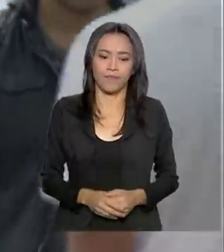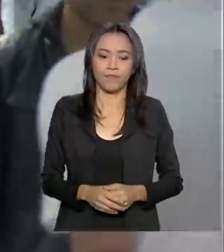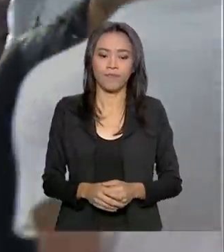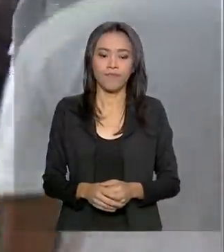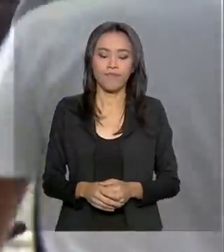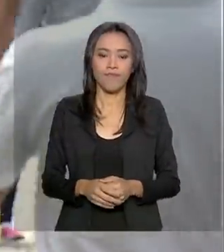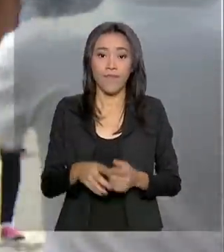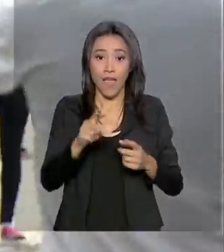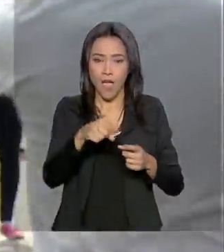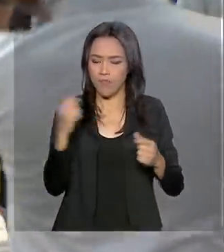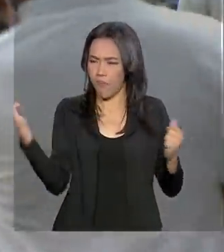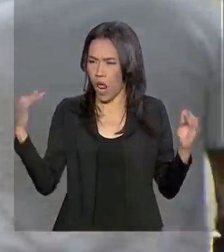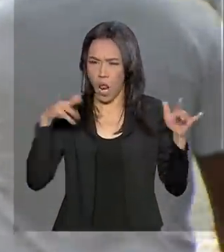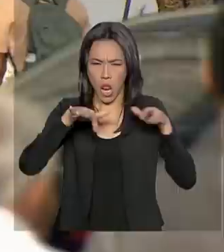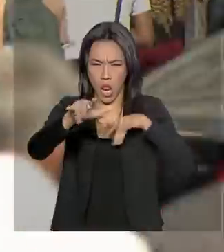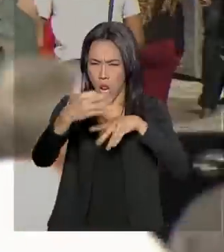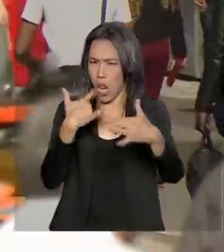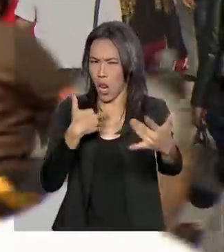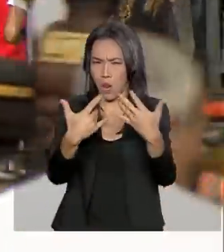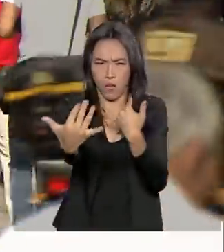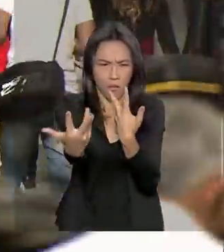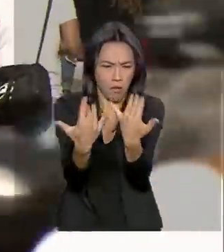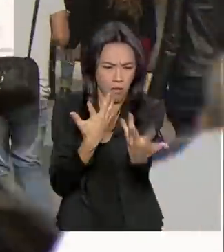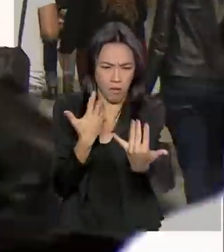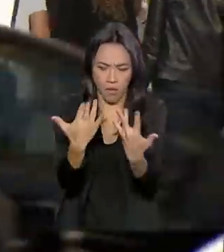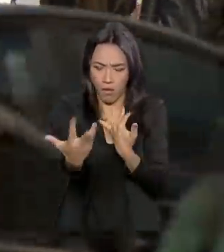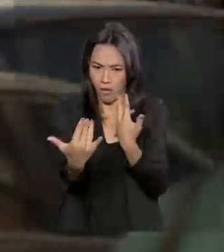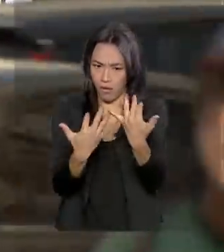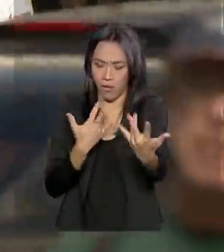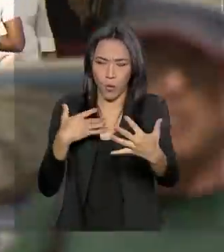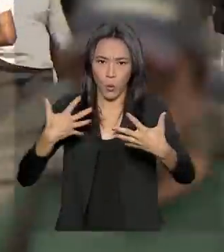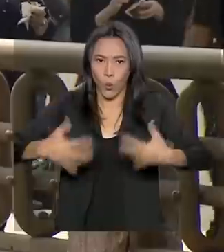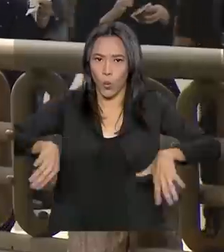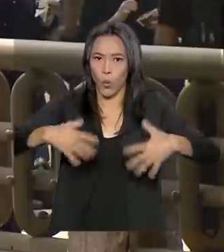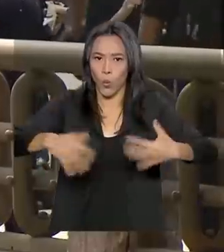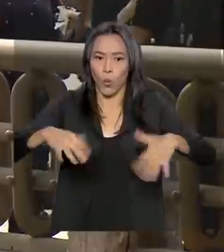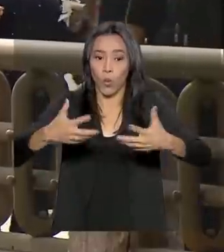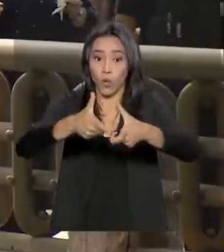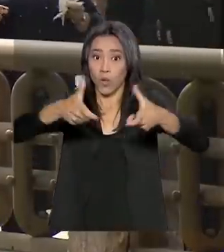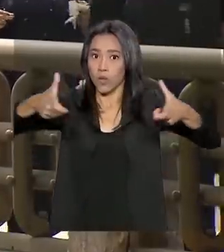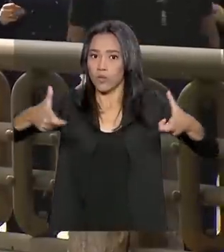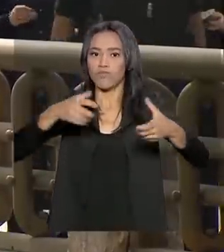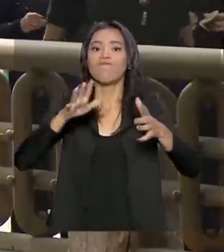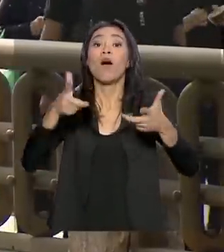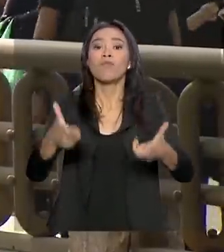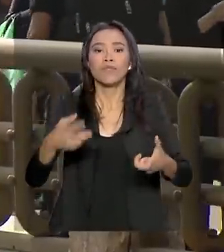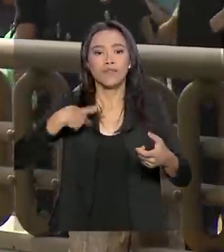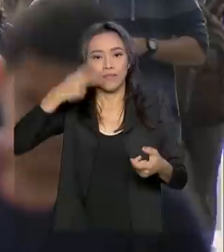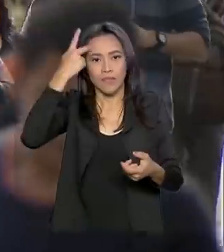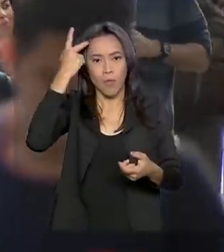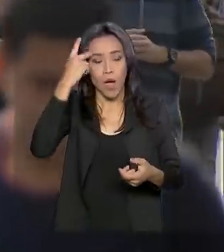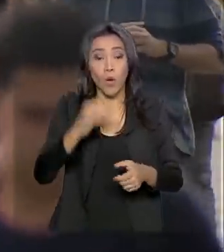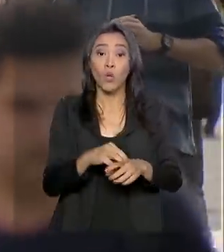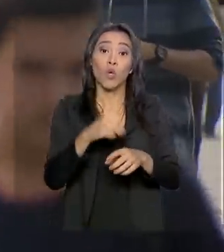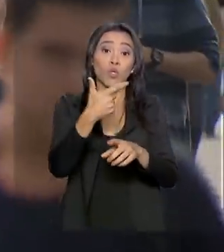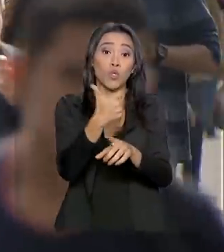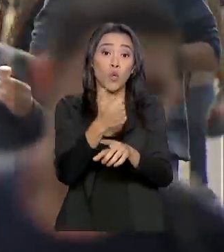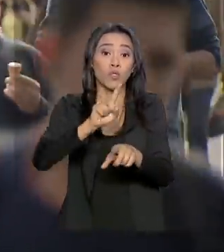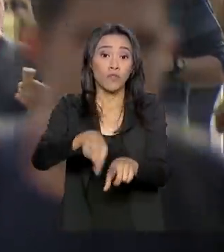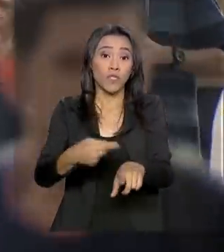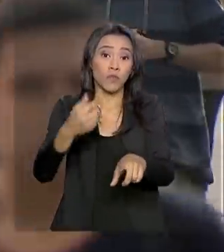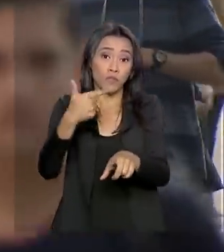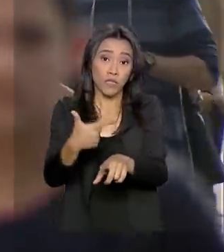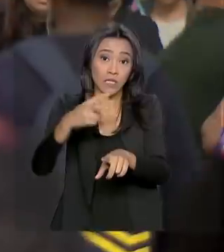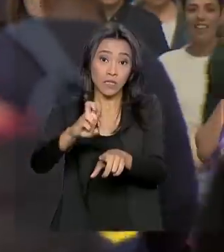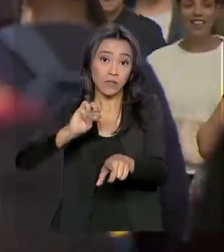A Novae vem do dia a dia que a maior cidade brasileira mostra a sua dimensão. São Paulo tem 12,25 milhões